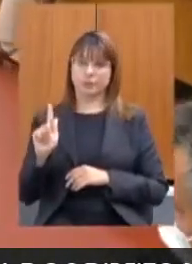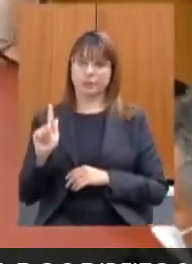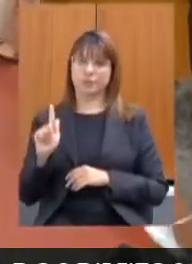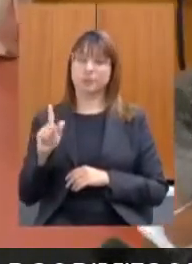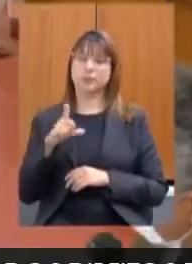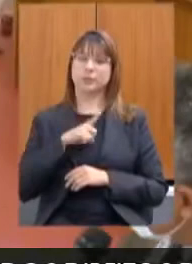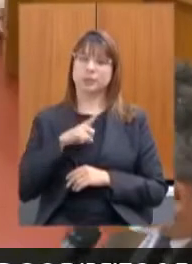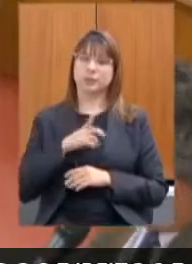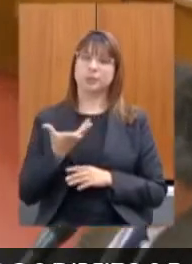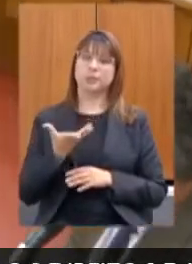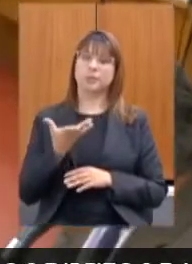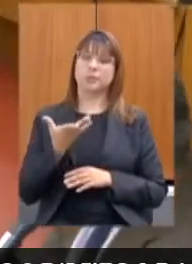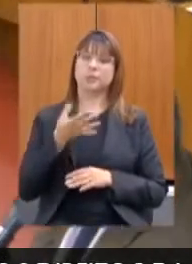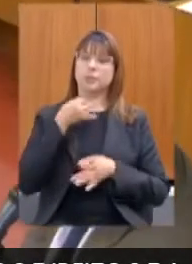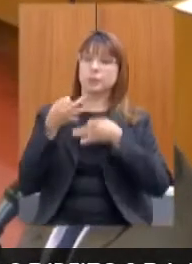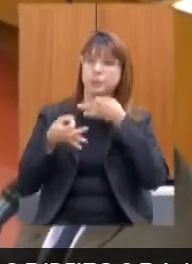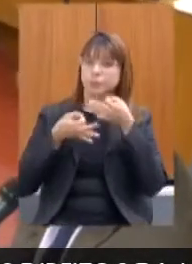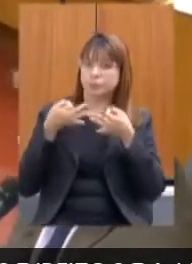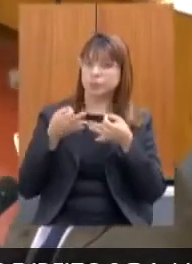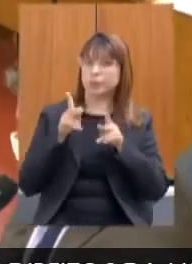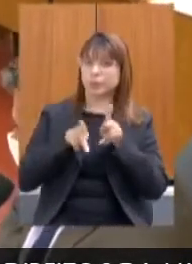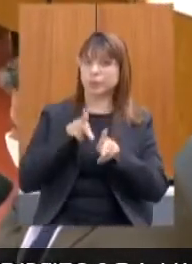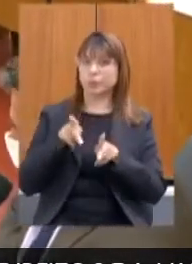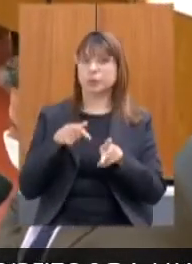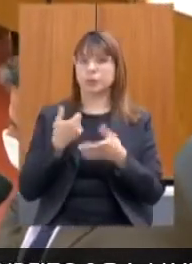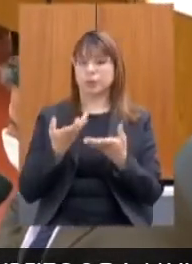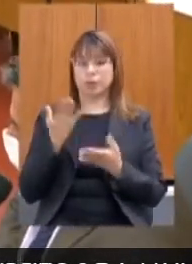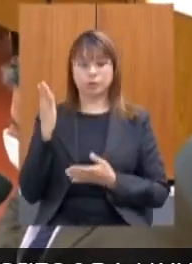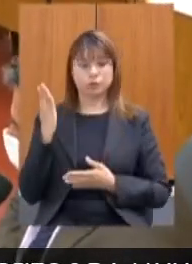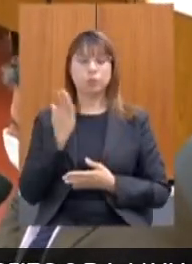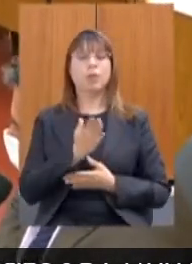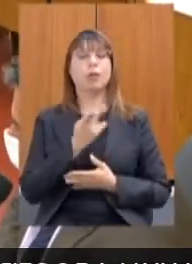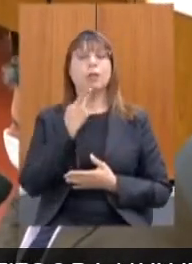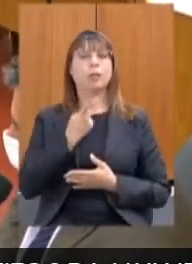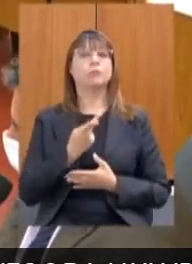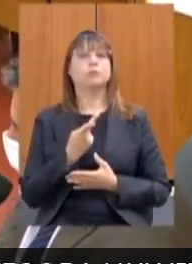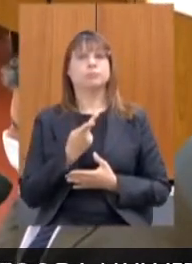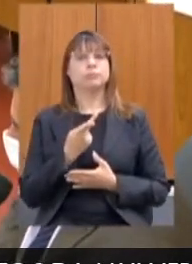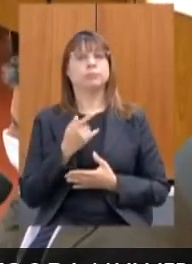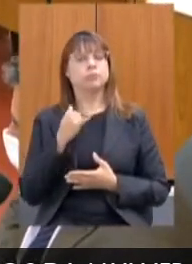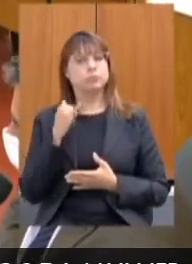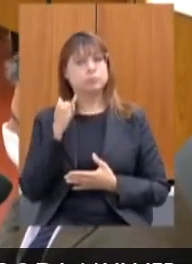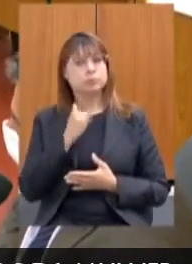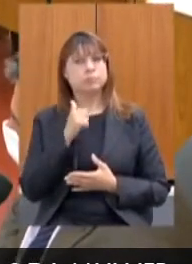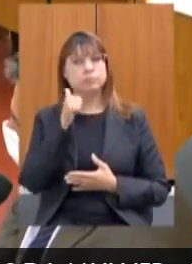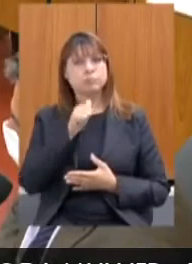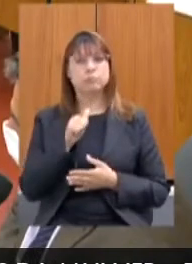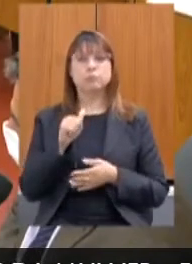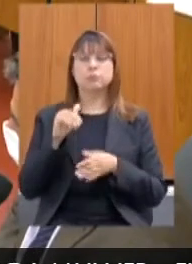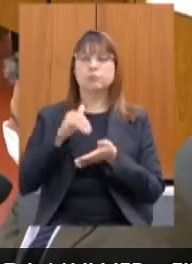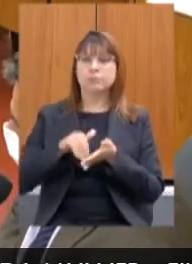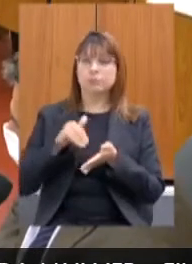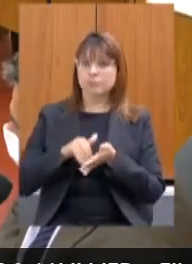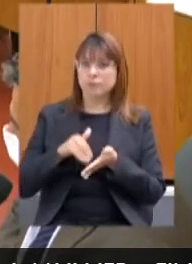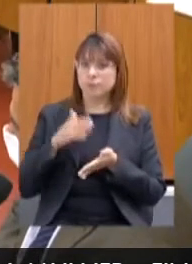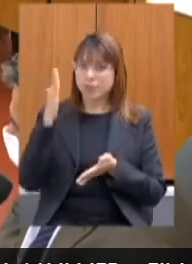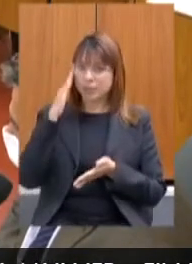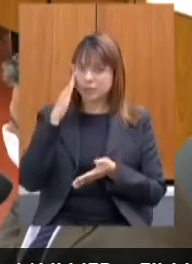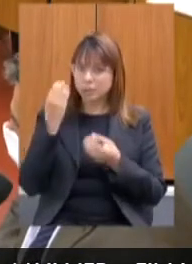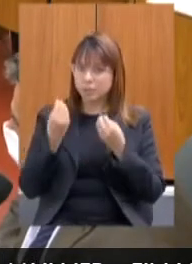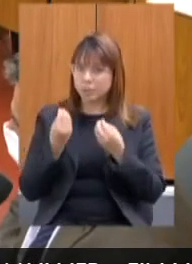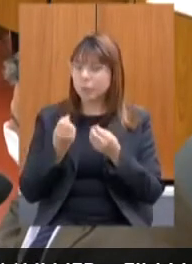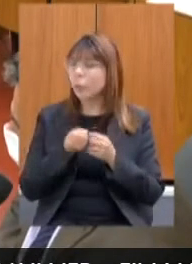eu queria ser direto e reto senhora secretária senhora tem noção de quanto o governo do estado